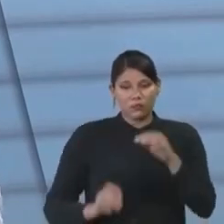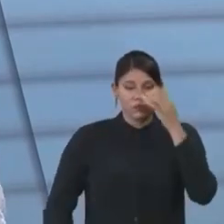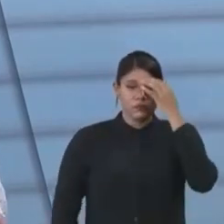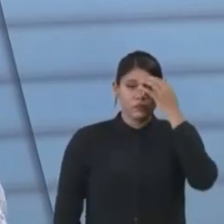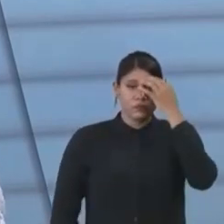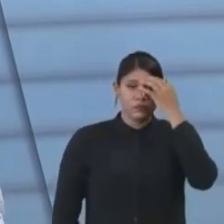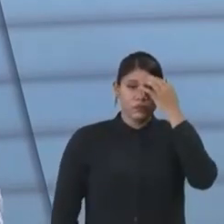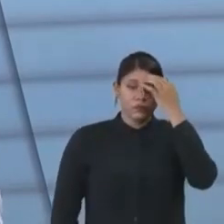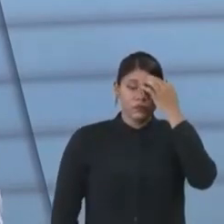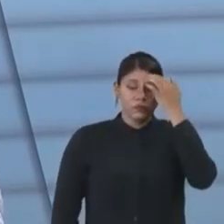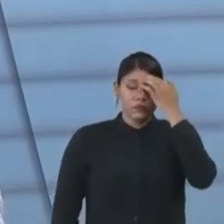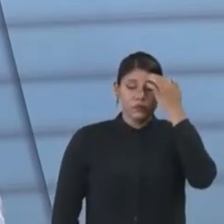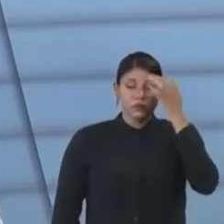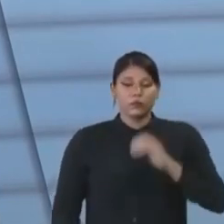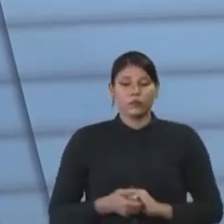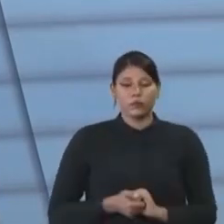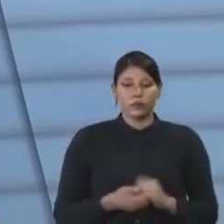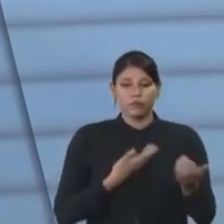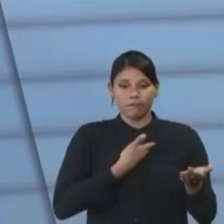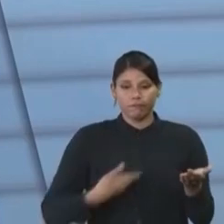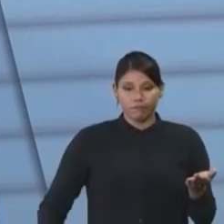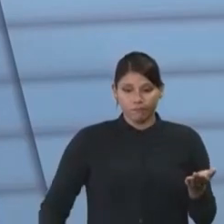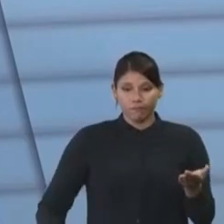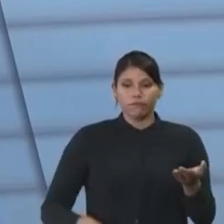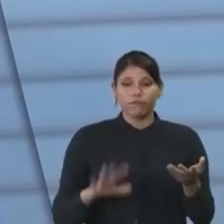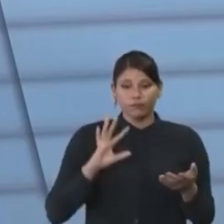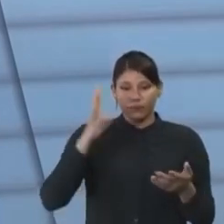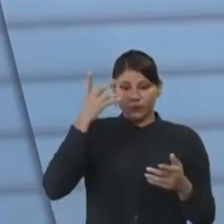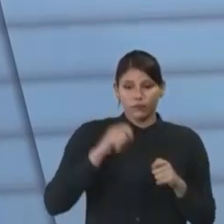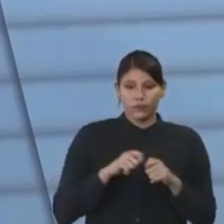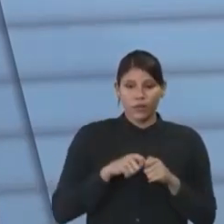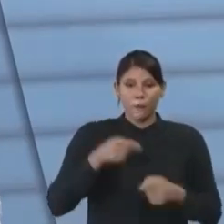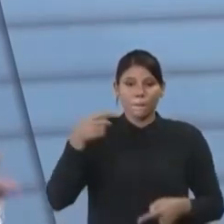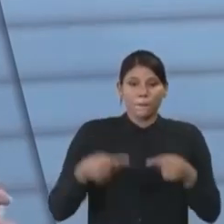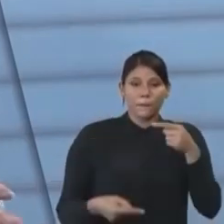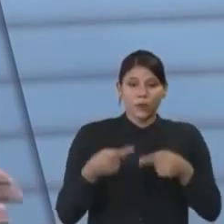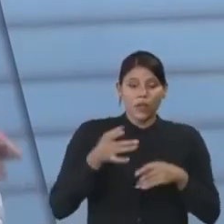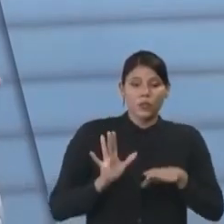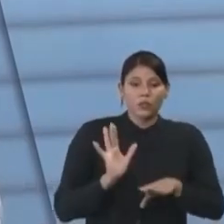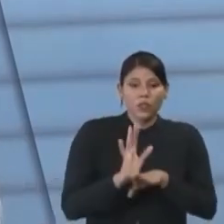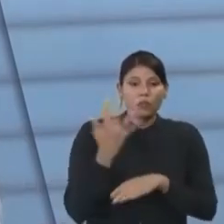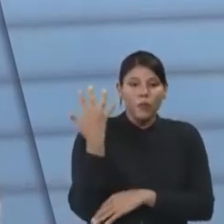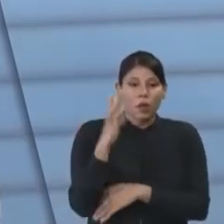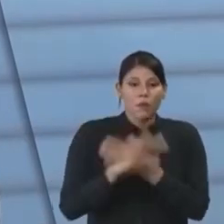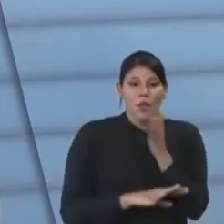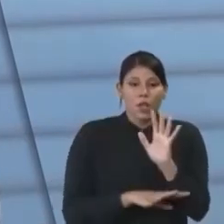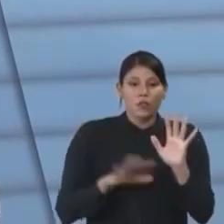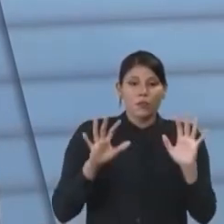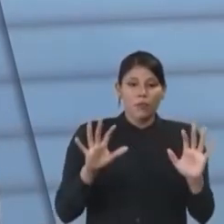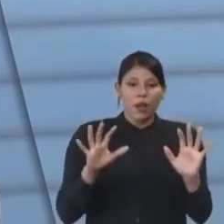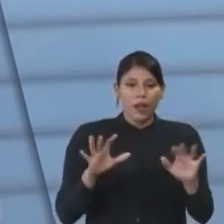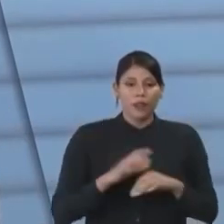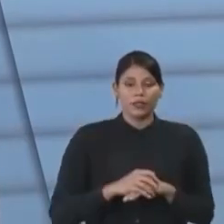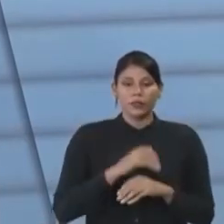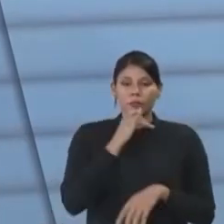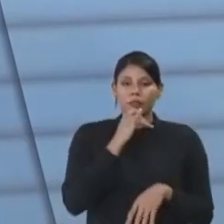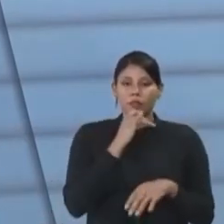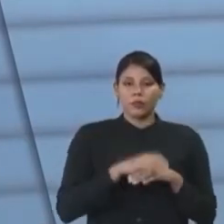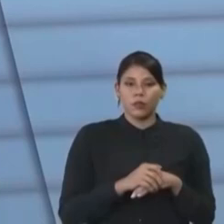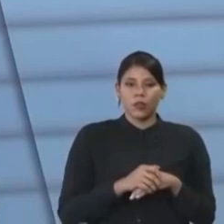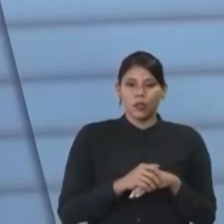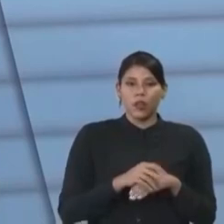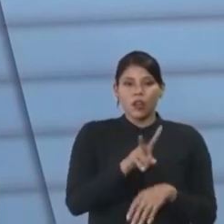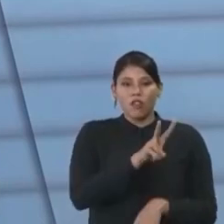lançar uma política favorável ao meio ambiente, mas isso não implica que não vai... O agrotóxico não vai ser